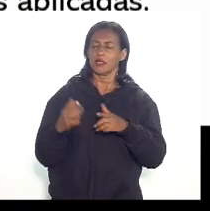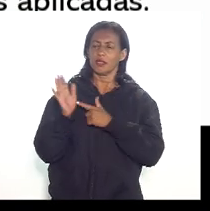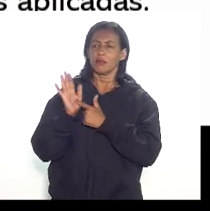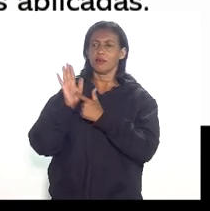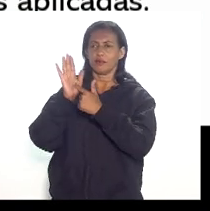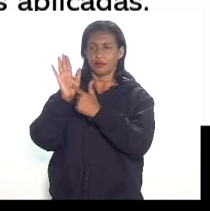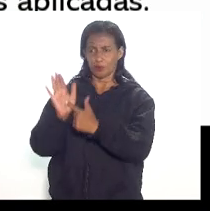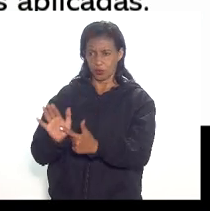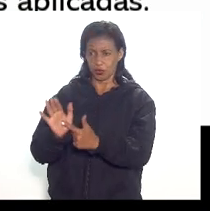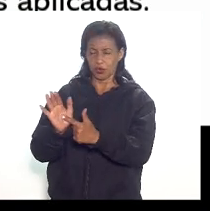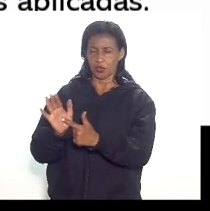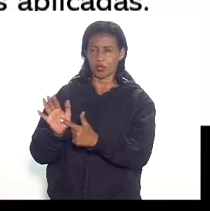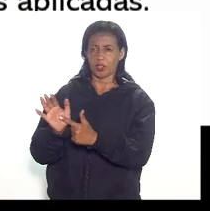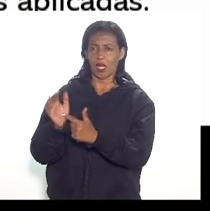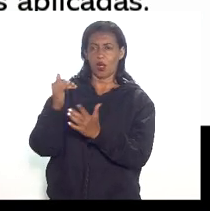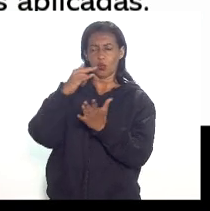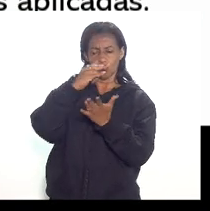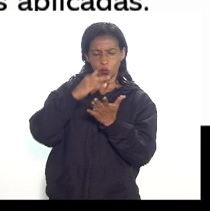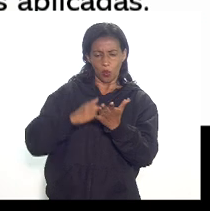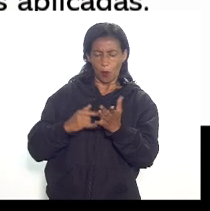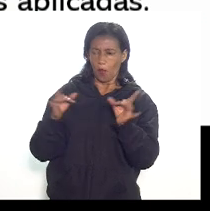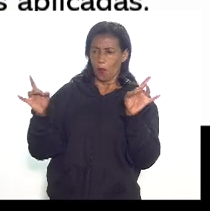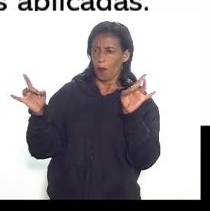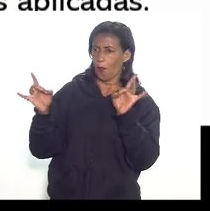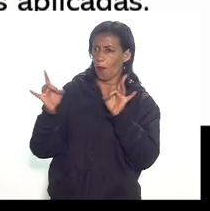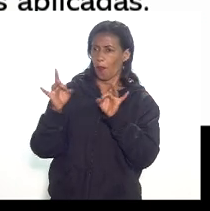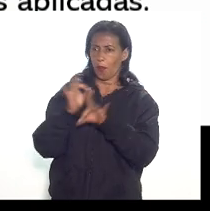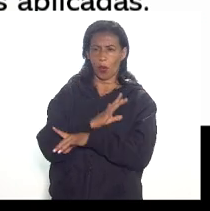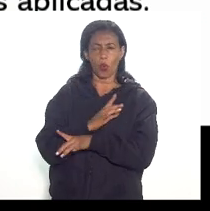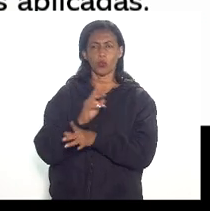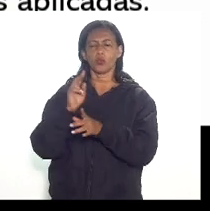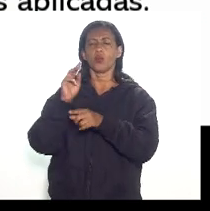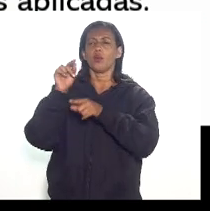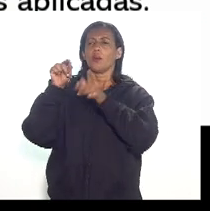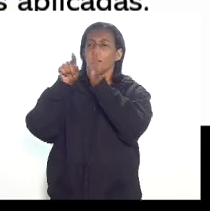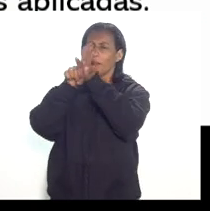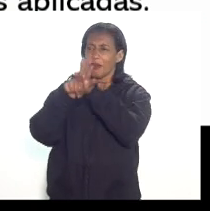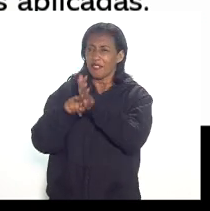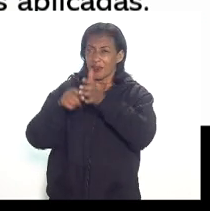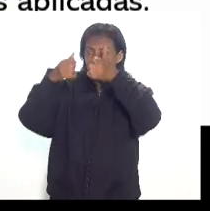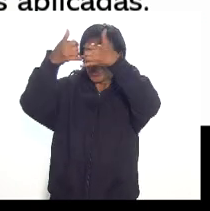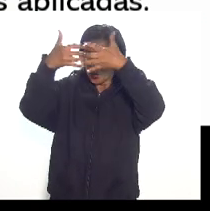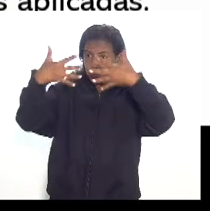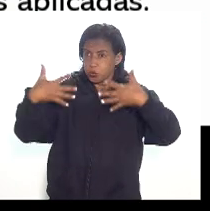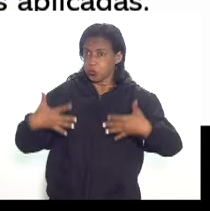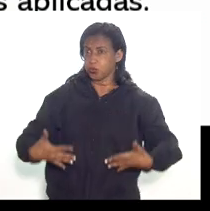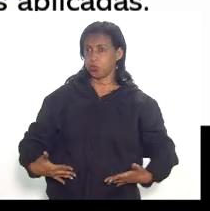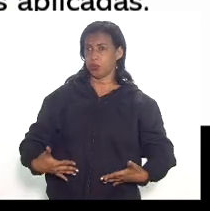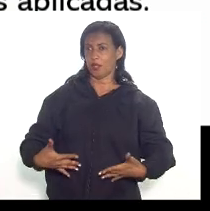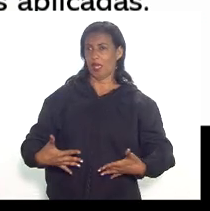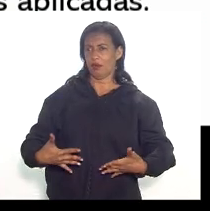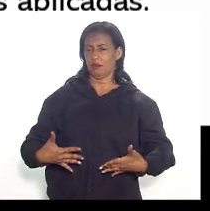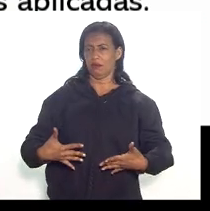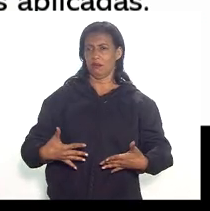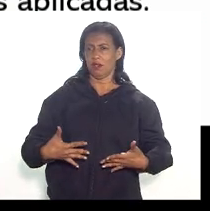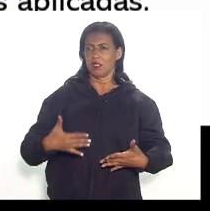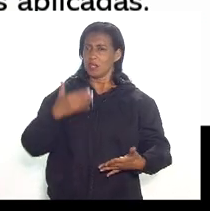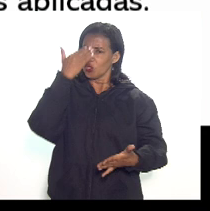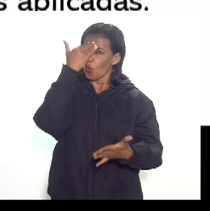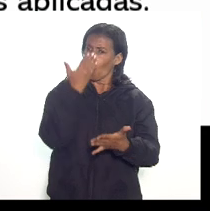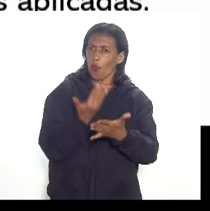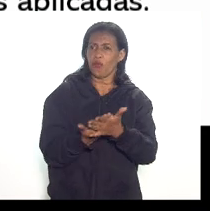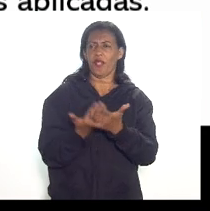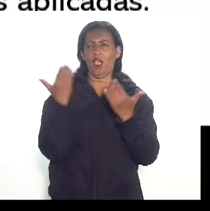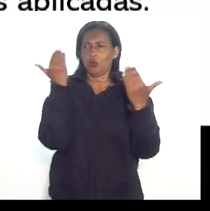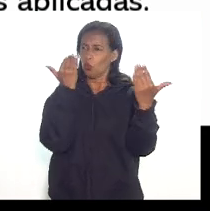estruturação contábil financeira adequada e útil para a fiscalização e que seja detalhada isso que é mais importante que seja confiável